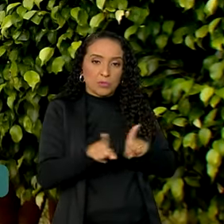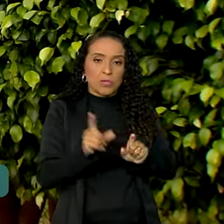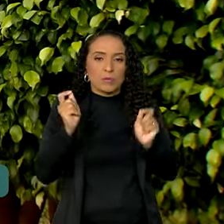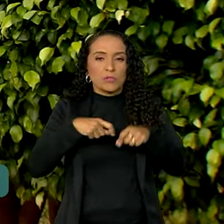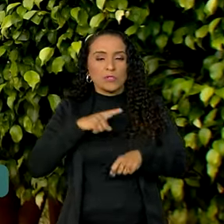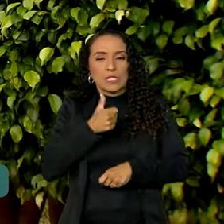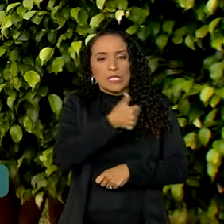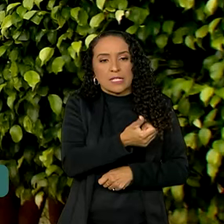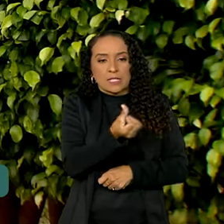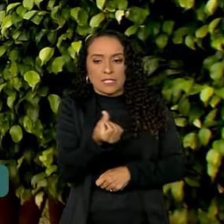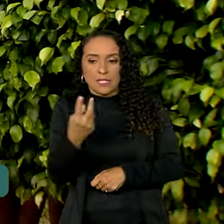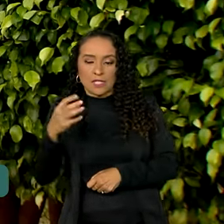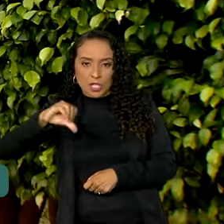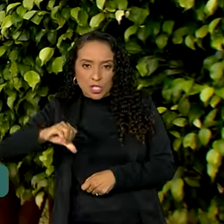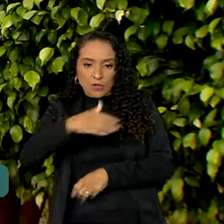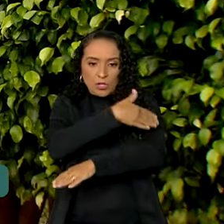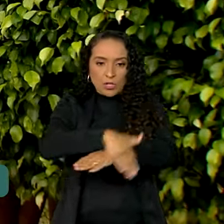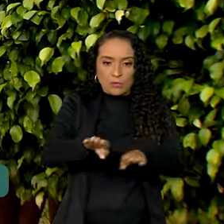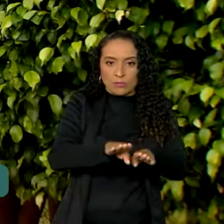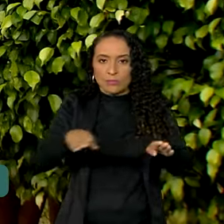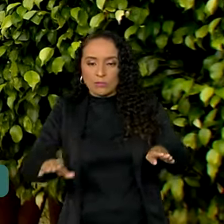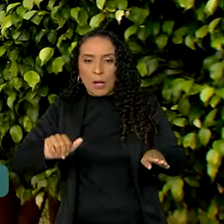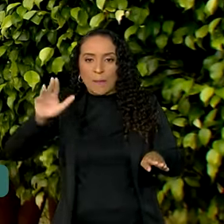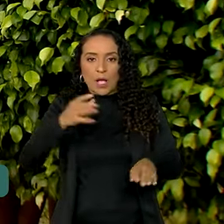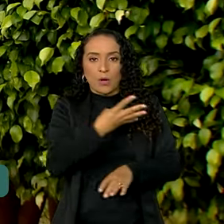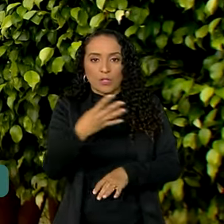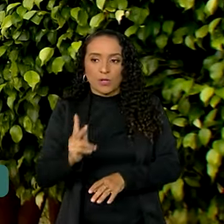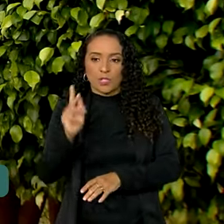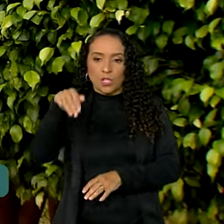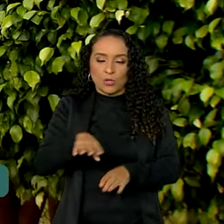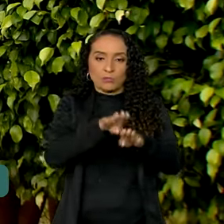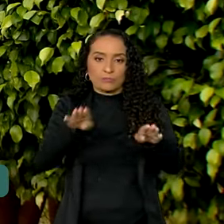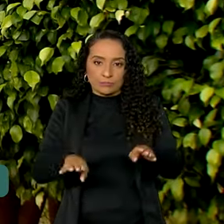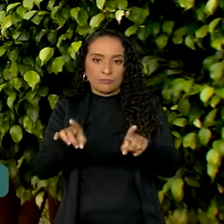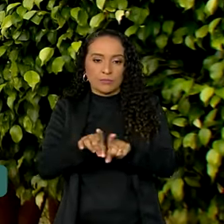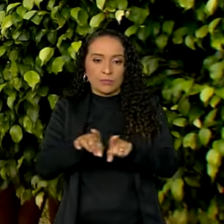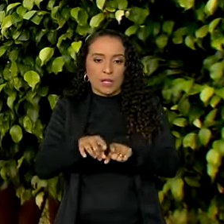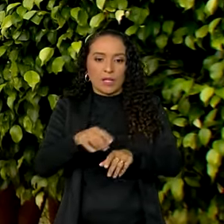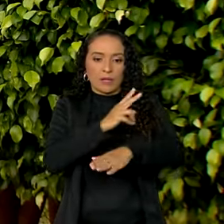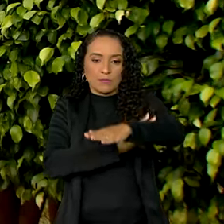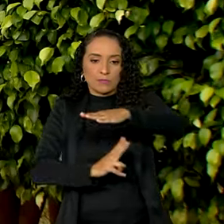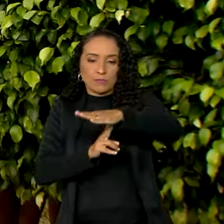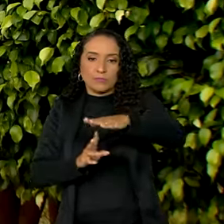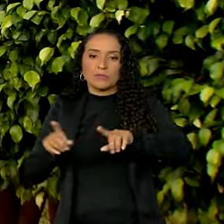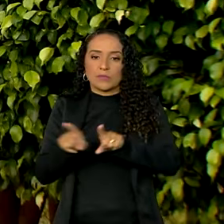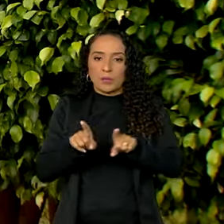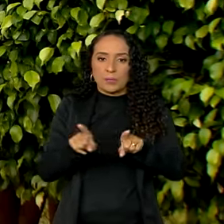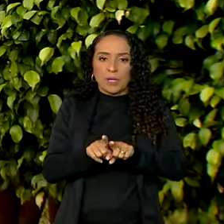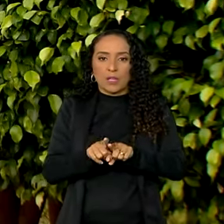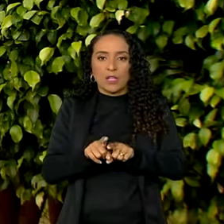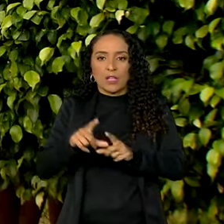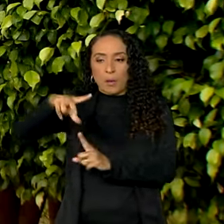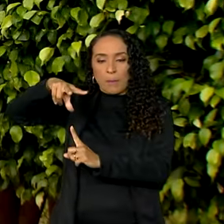169 quilômetros de faixa adicional, 44 quilômetros de duplicação, passarelas de pedestres, pontos